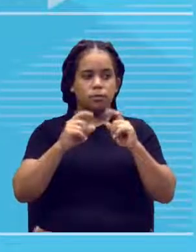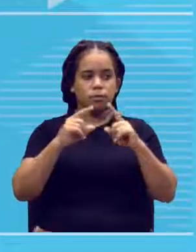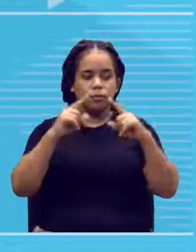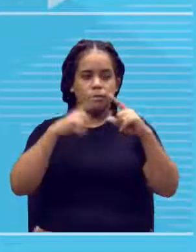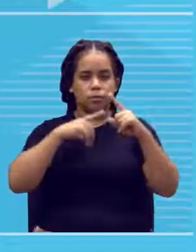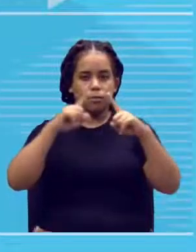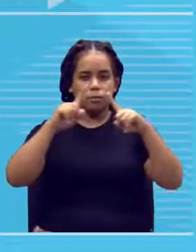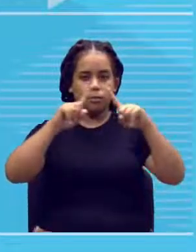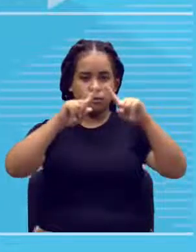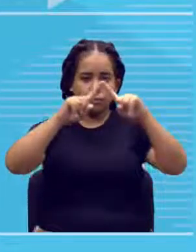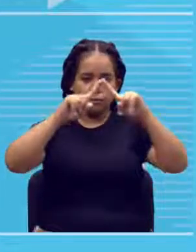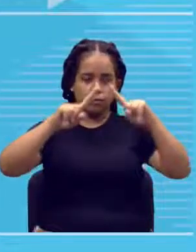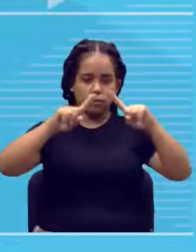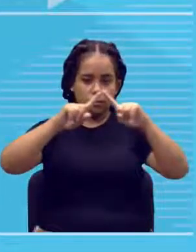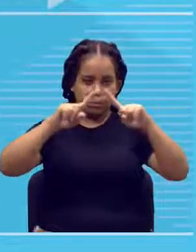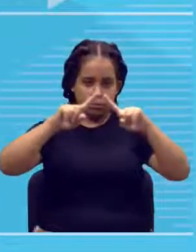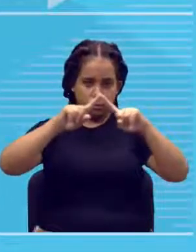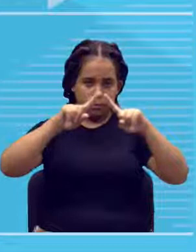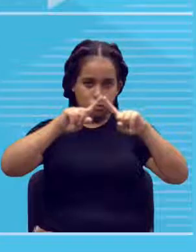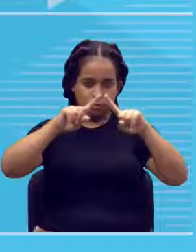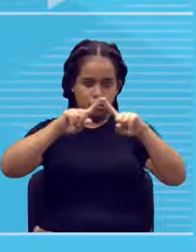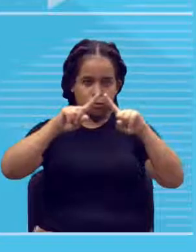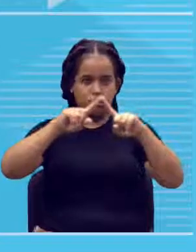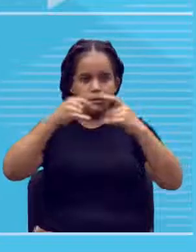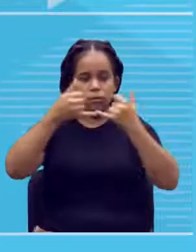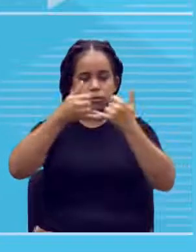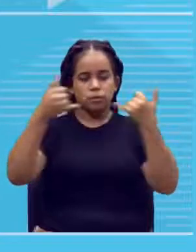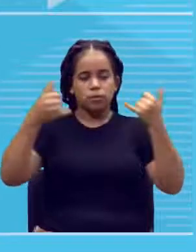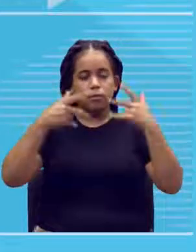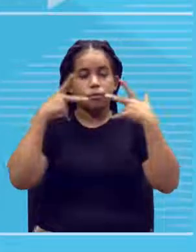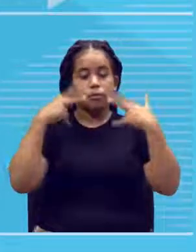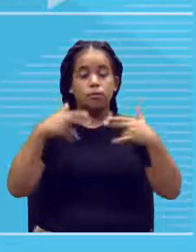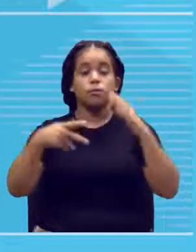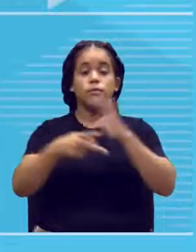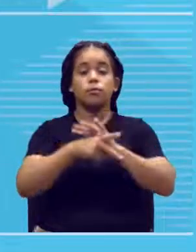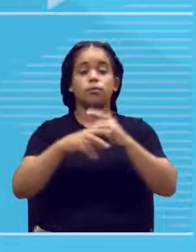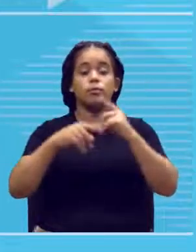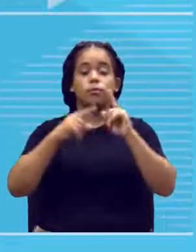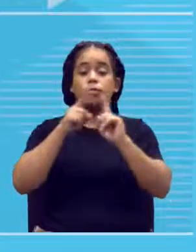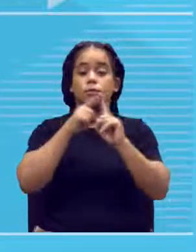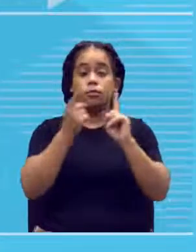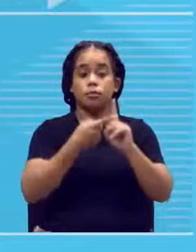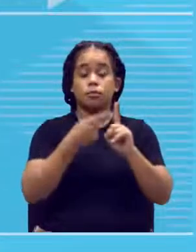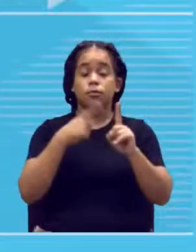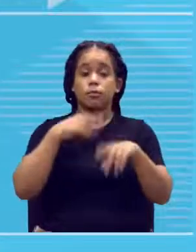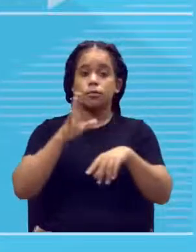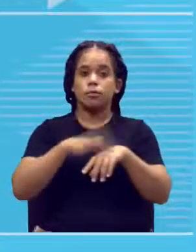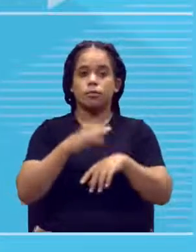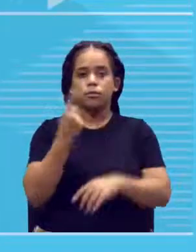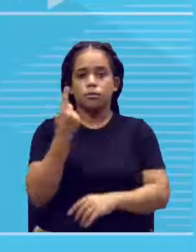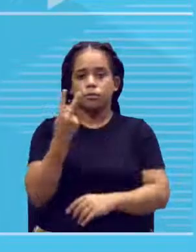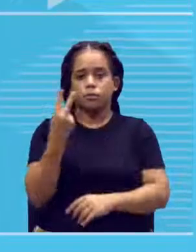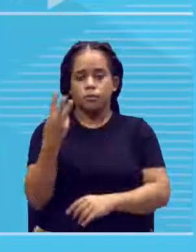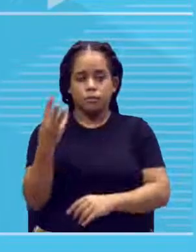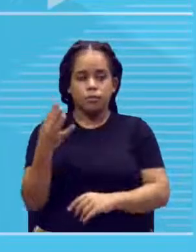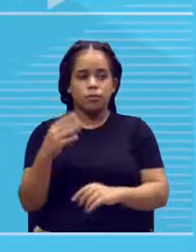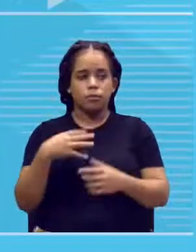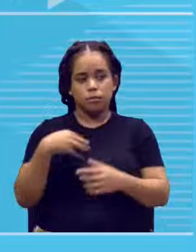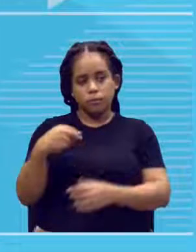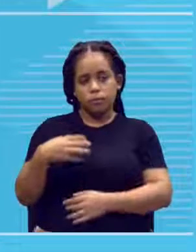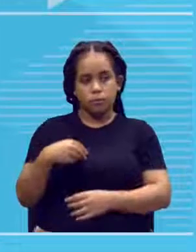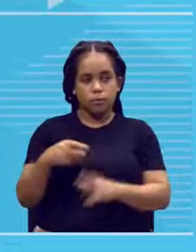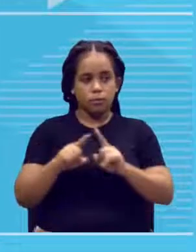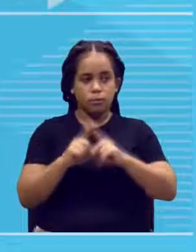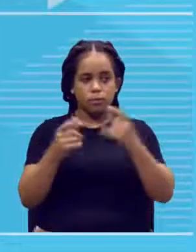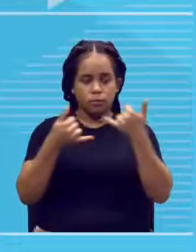diagonais, certo? Que de uma mesma gestação, a gente sai mais de um filho. Professor, mas essa linha horizontal